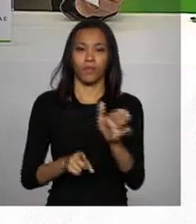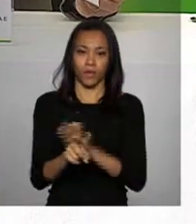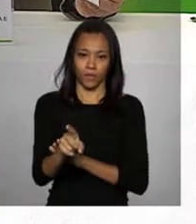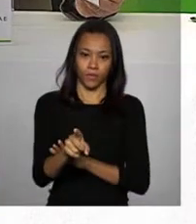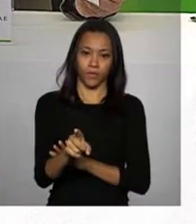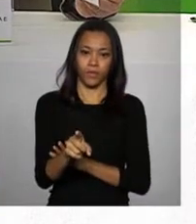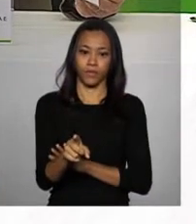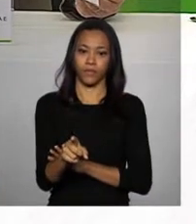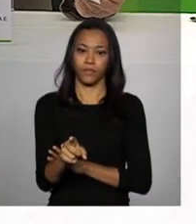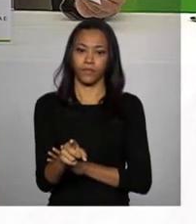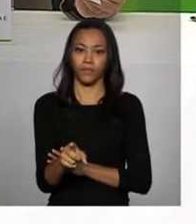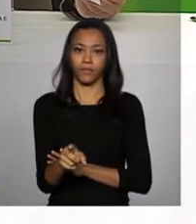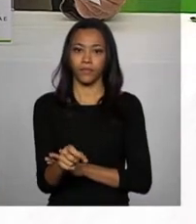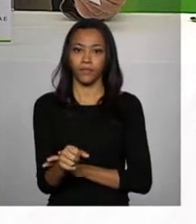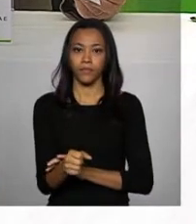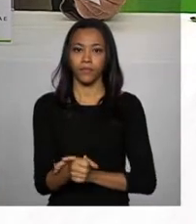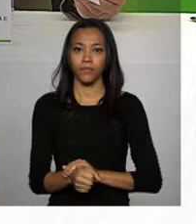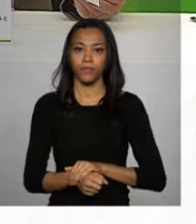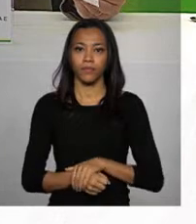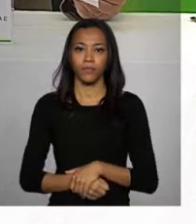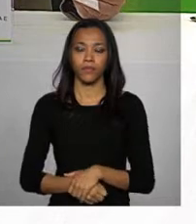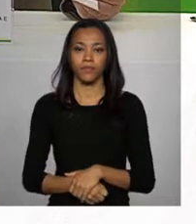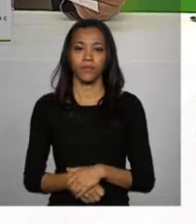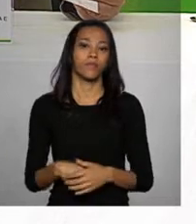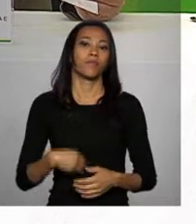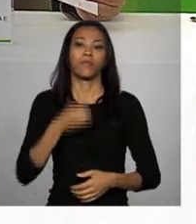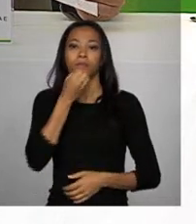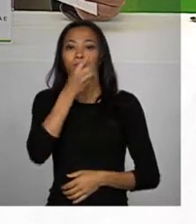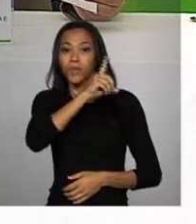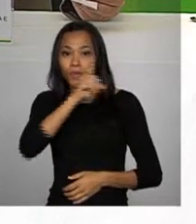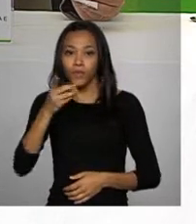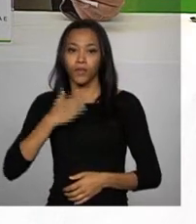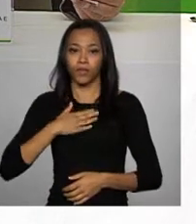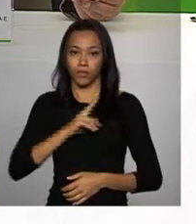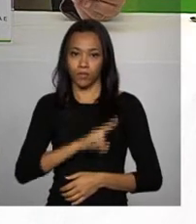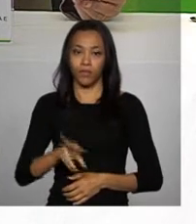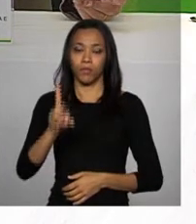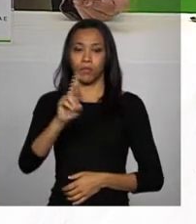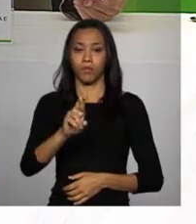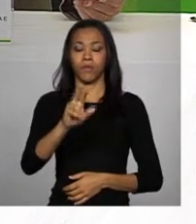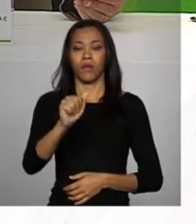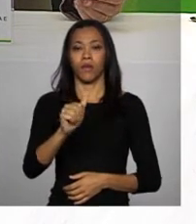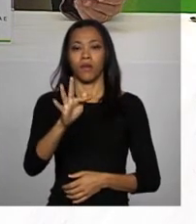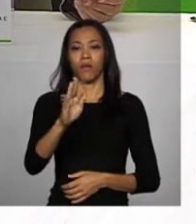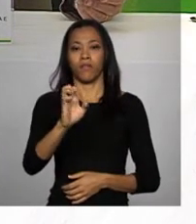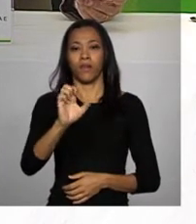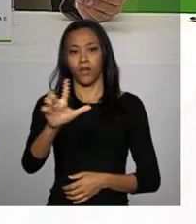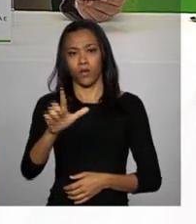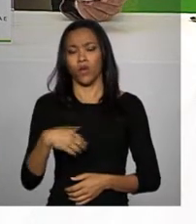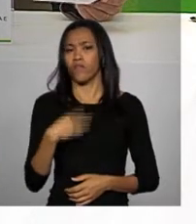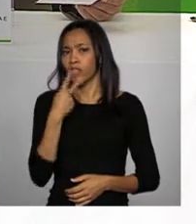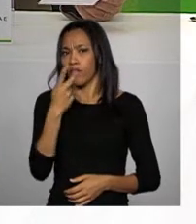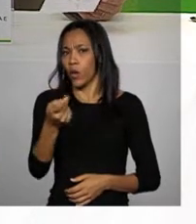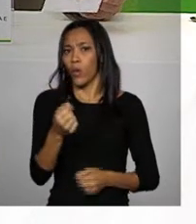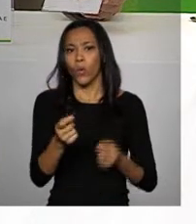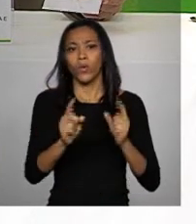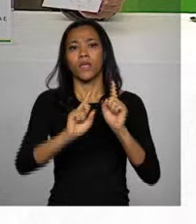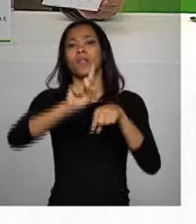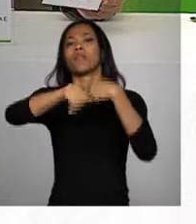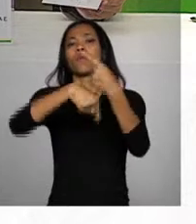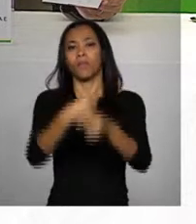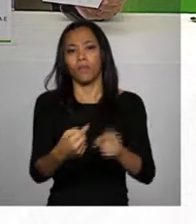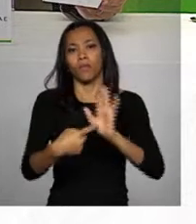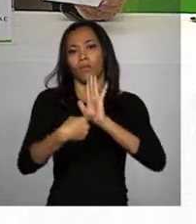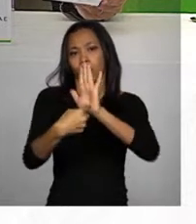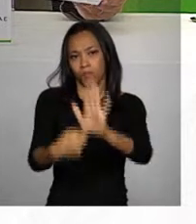bom dia. Desculpe. Bom dia, Rafael do Estadão. Eu sei que a senhora disse que os vetos não estão disponíveis mais tarde no portal, mas eu